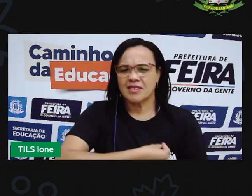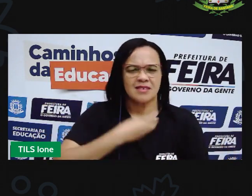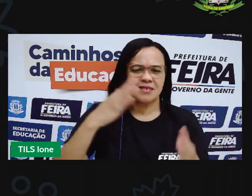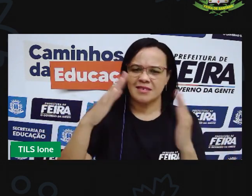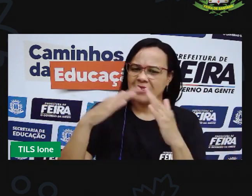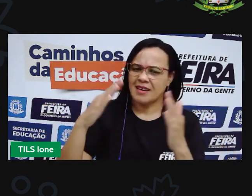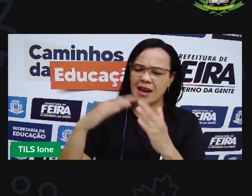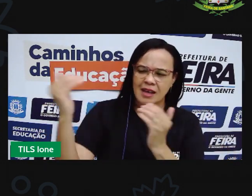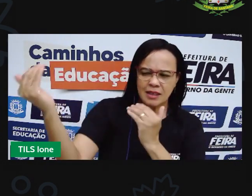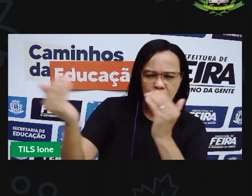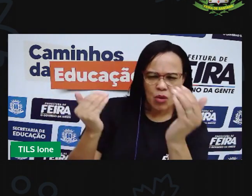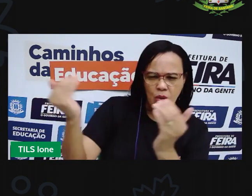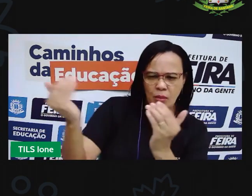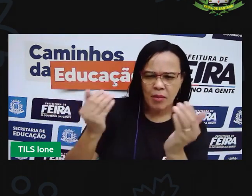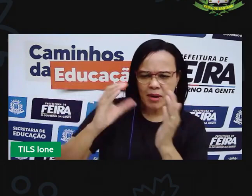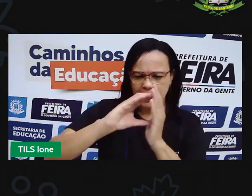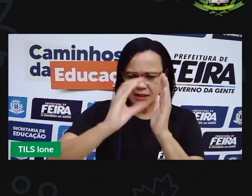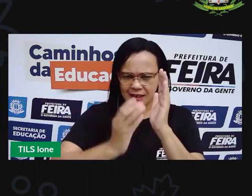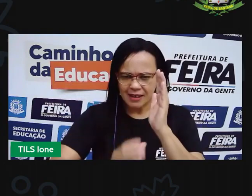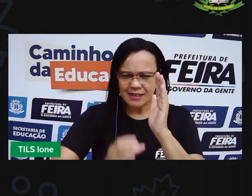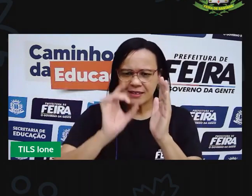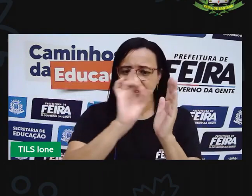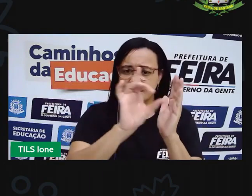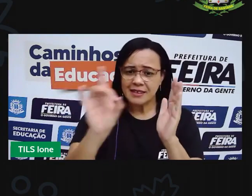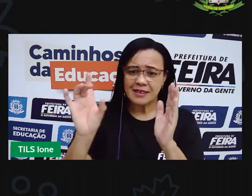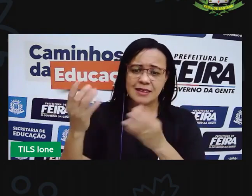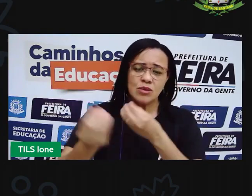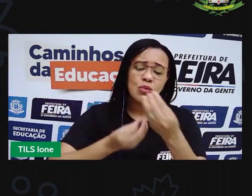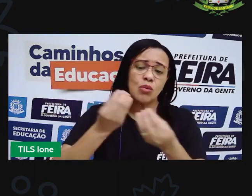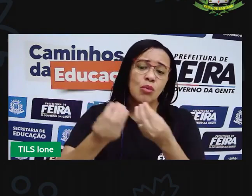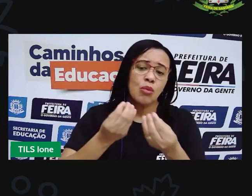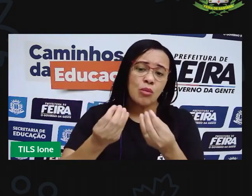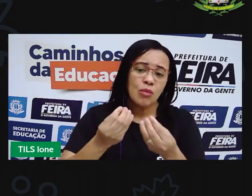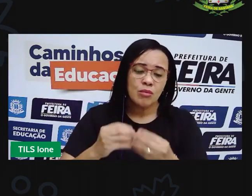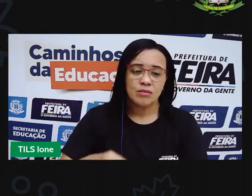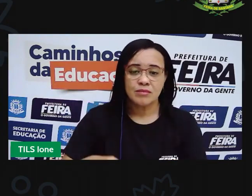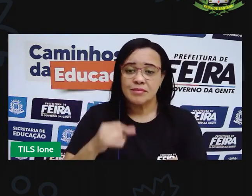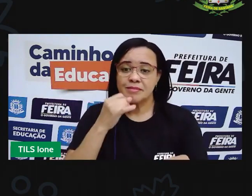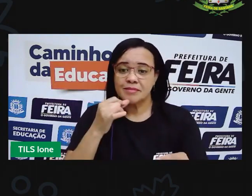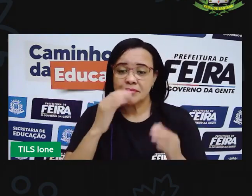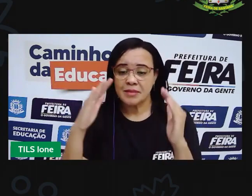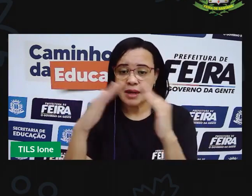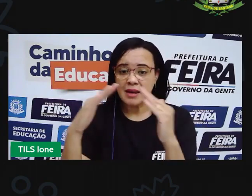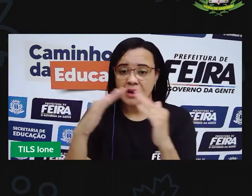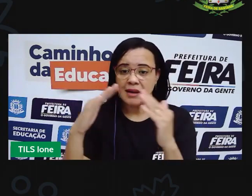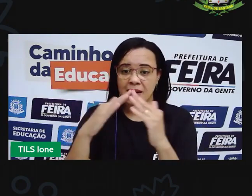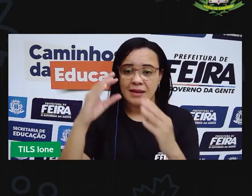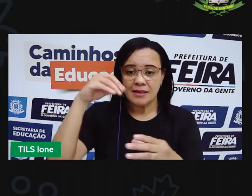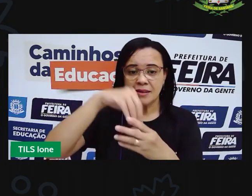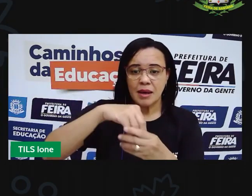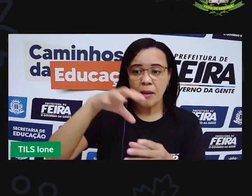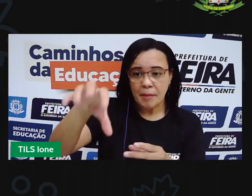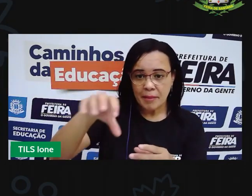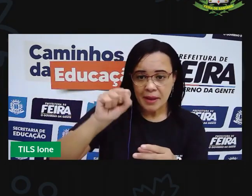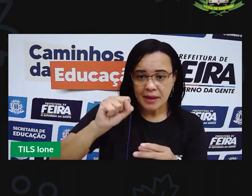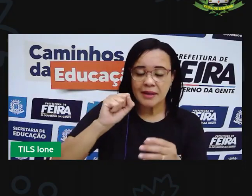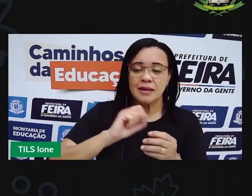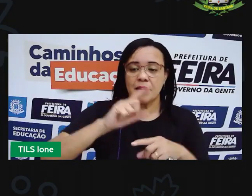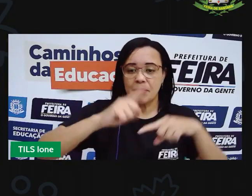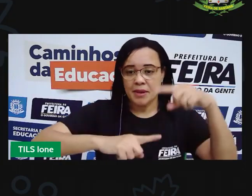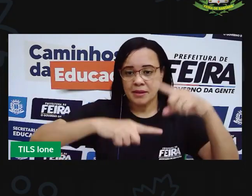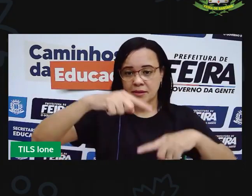comparar com características, está certo? Aí, na casa de vocês, vocês podem pegar outros